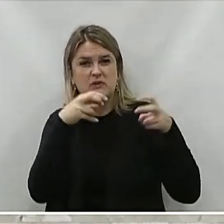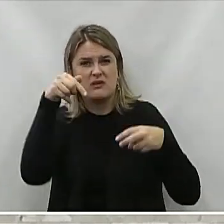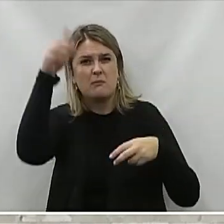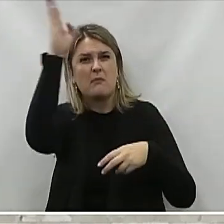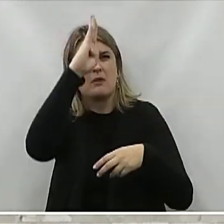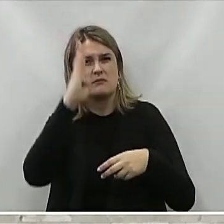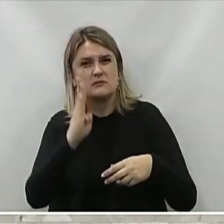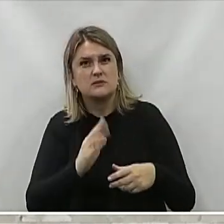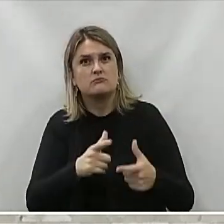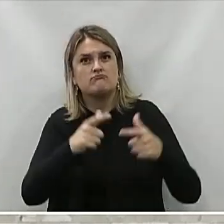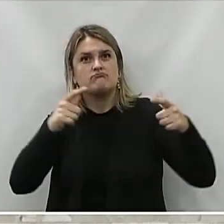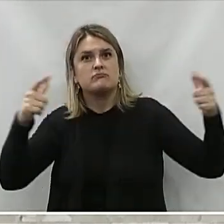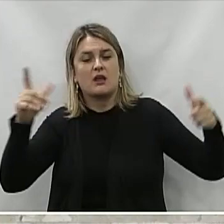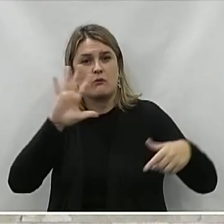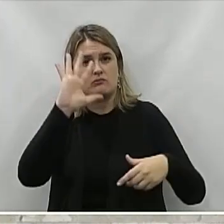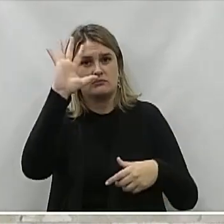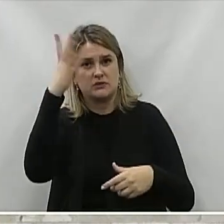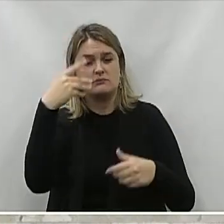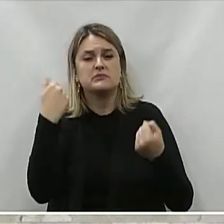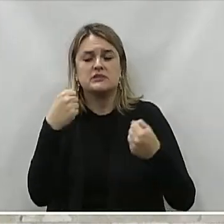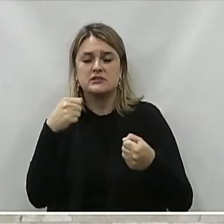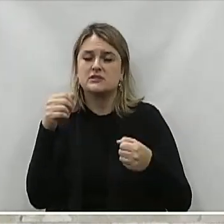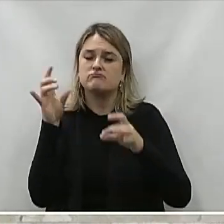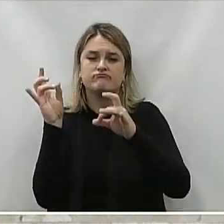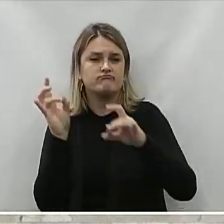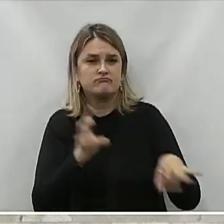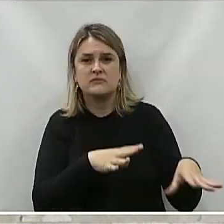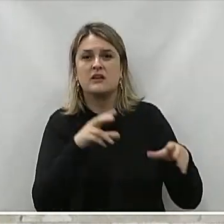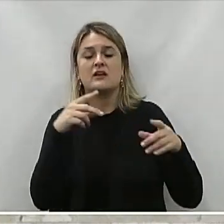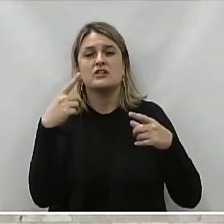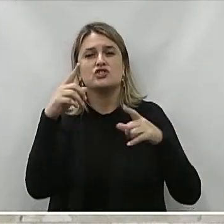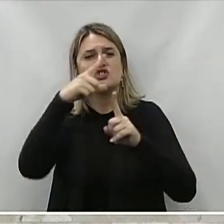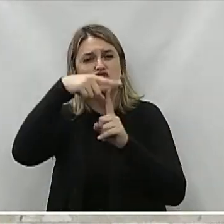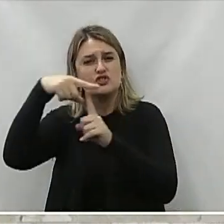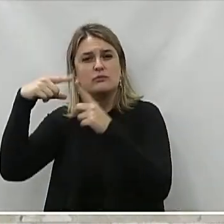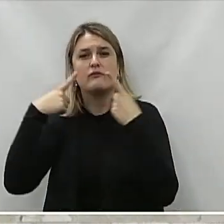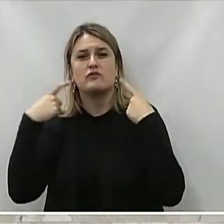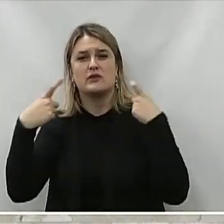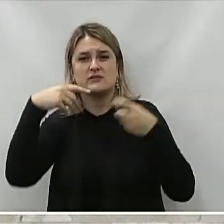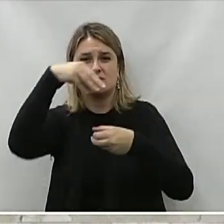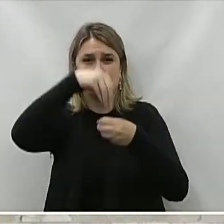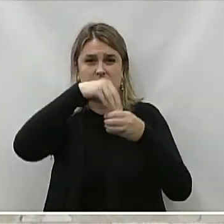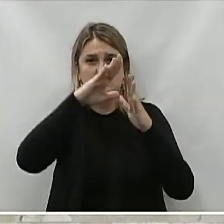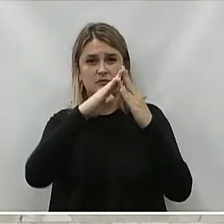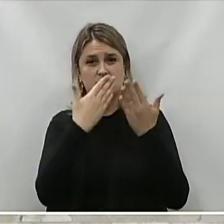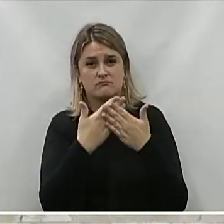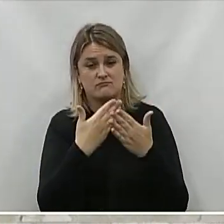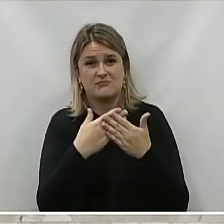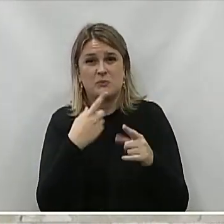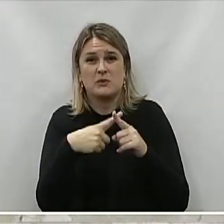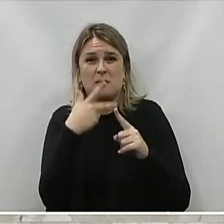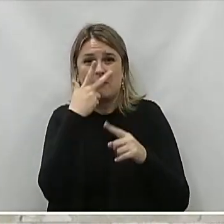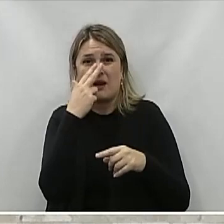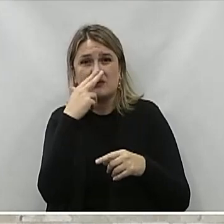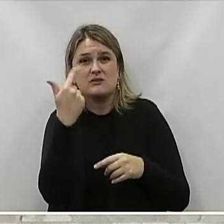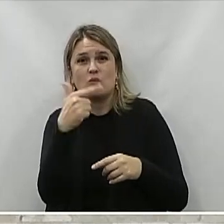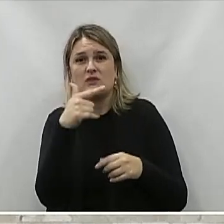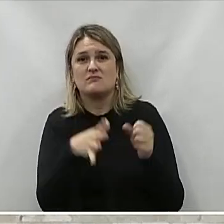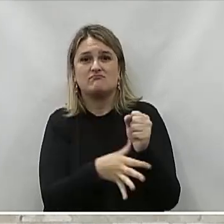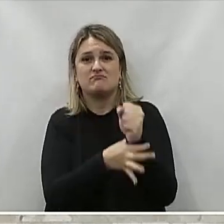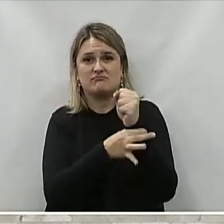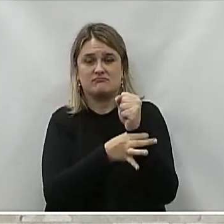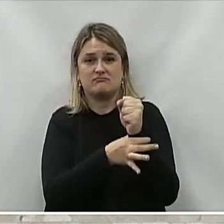A segurança Afim de combater E eliminar A violência Nos estabelecimentos De ensino Que vem tornando-se Vulneráveis Sendo alvo De